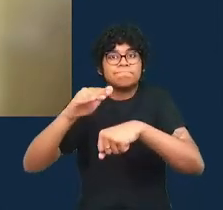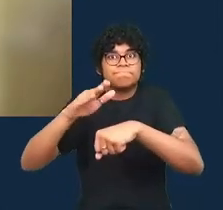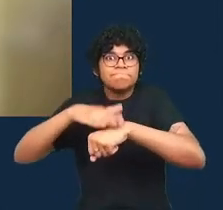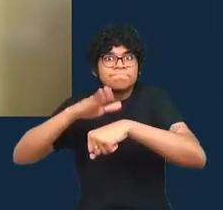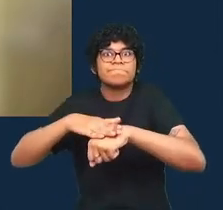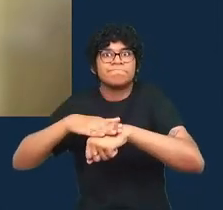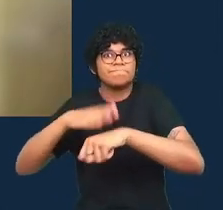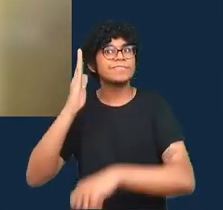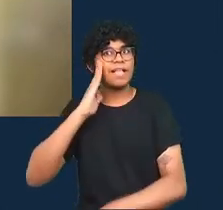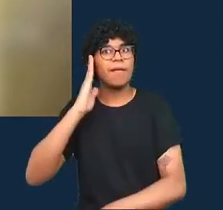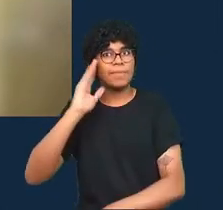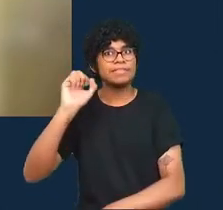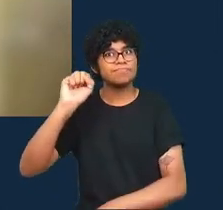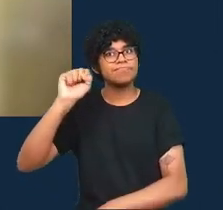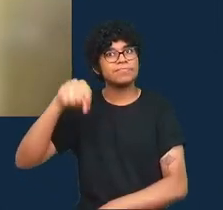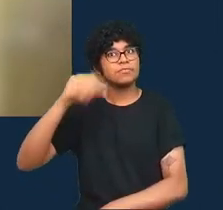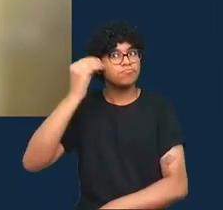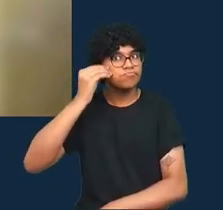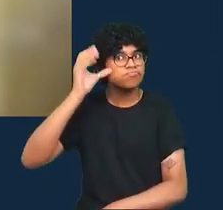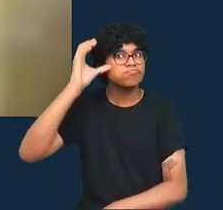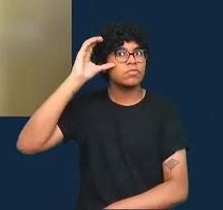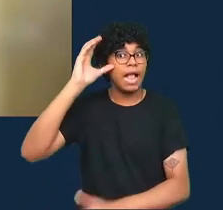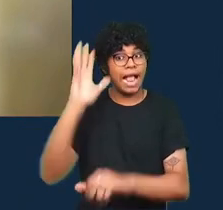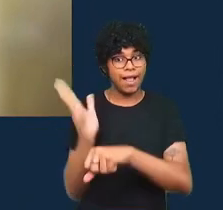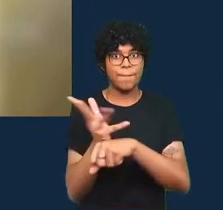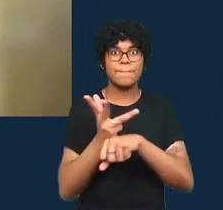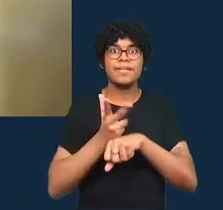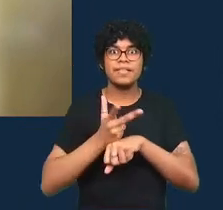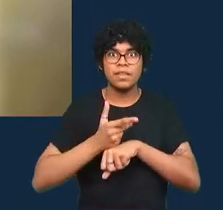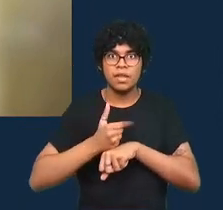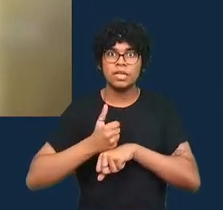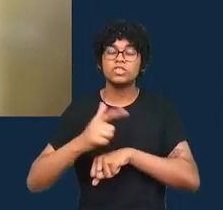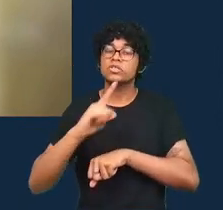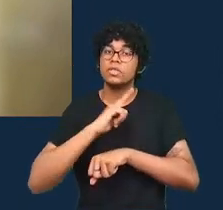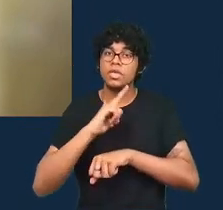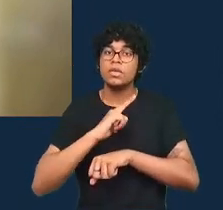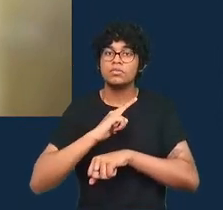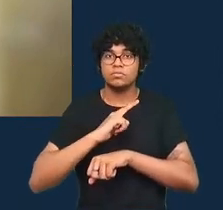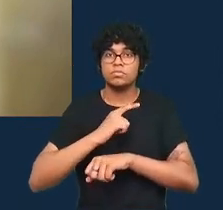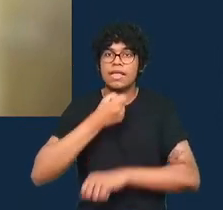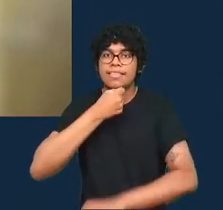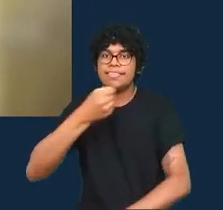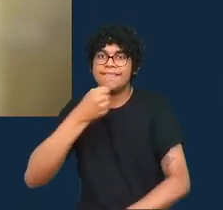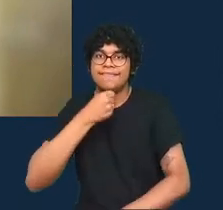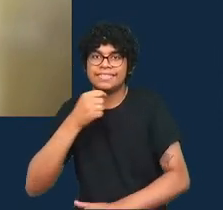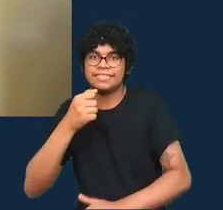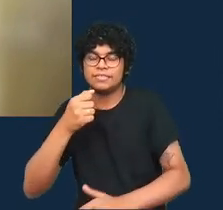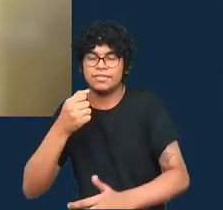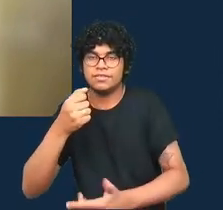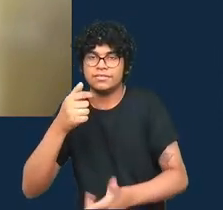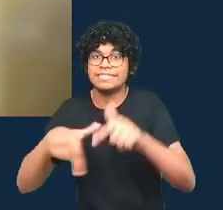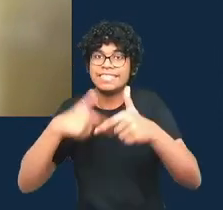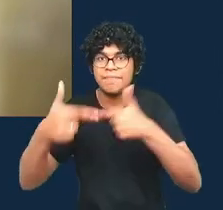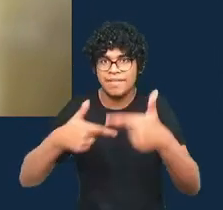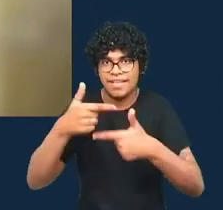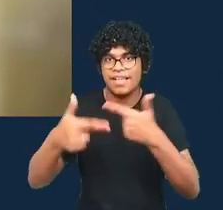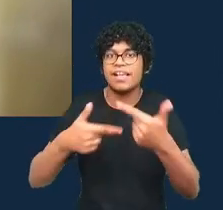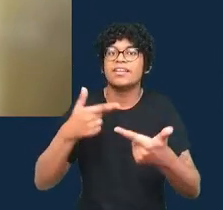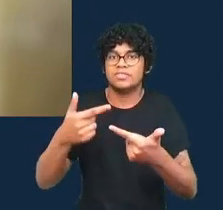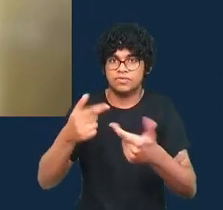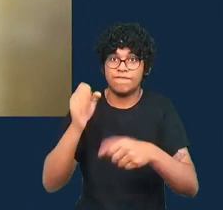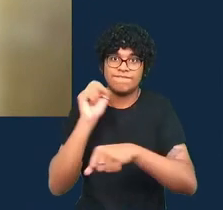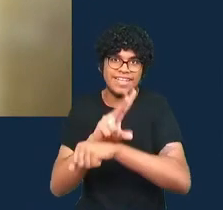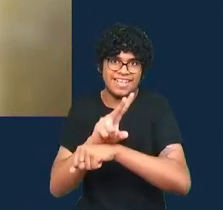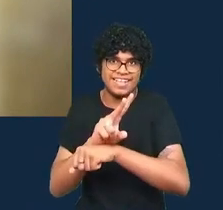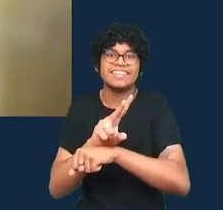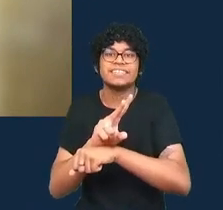vão fazer uma grande diferença na obtenção de um emprego então quando eu capacito esses jornalistas que já praticam